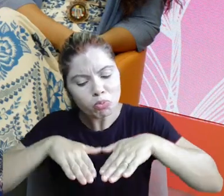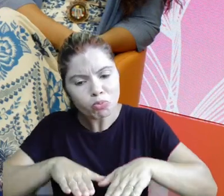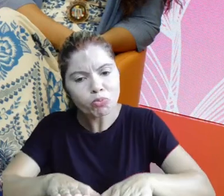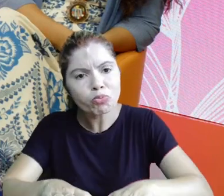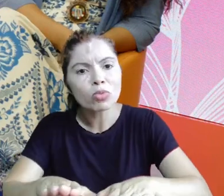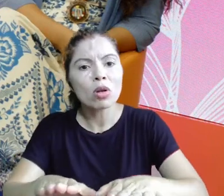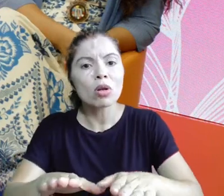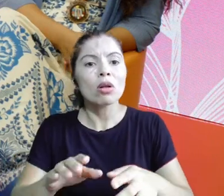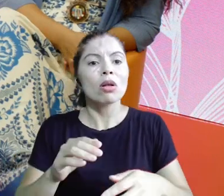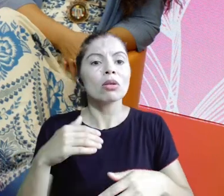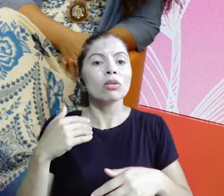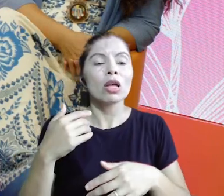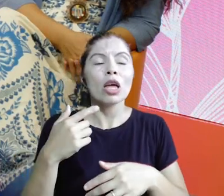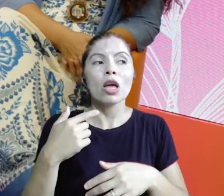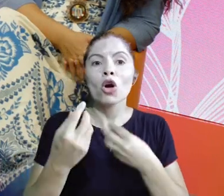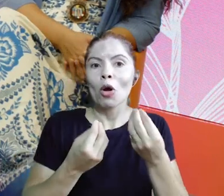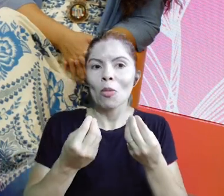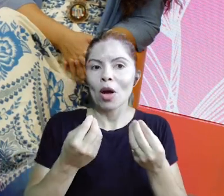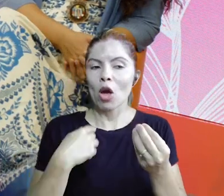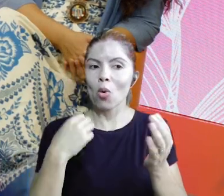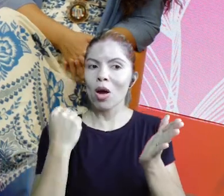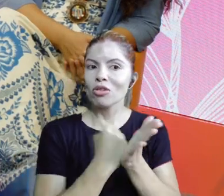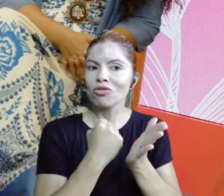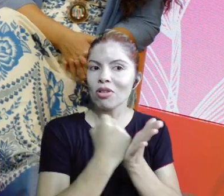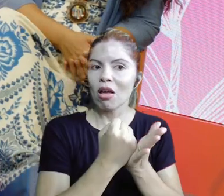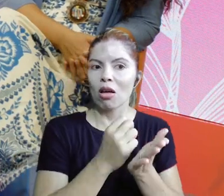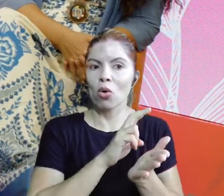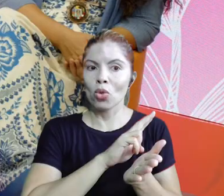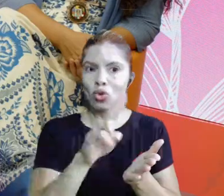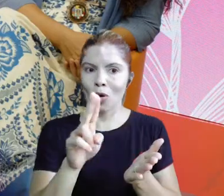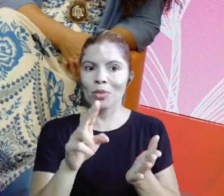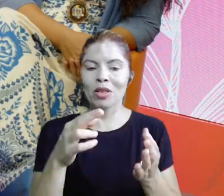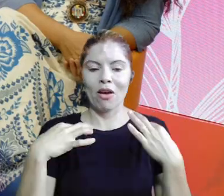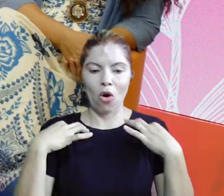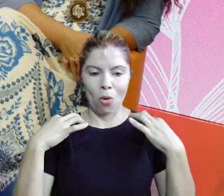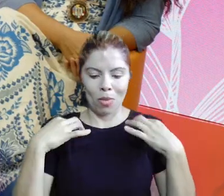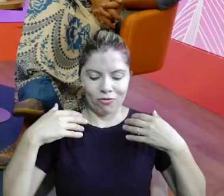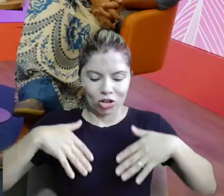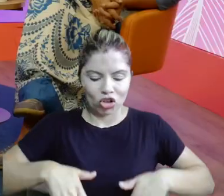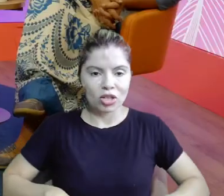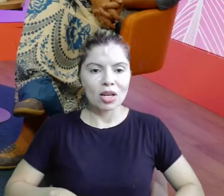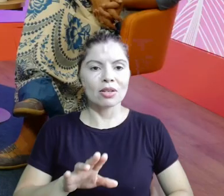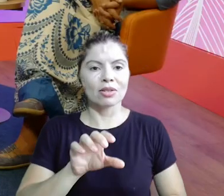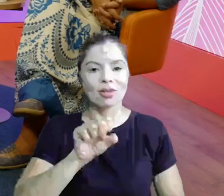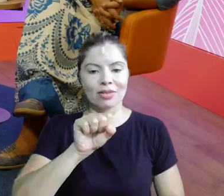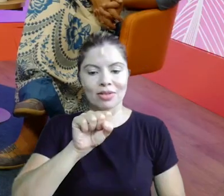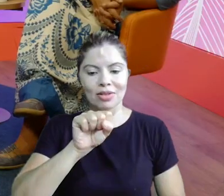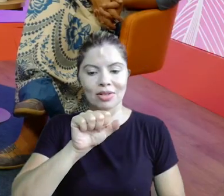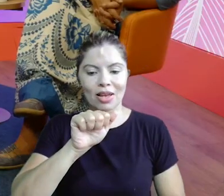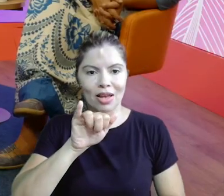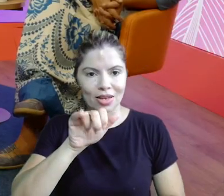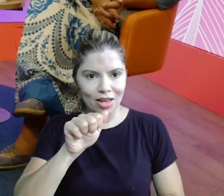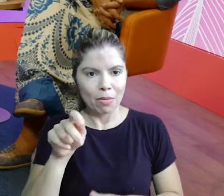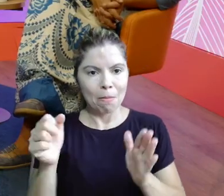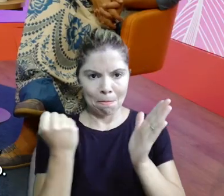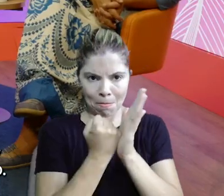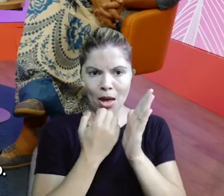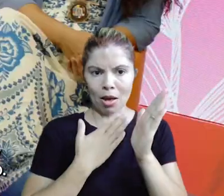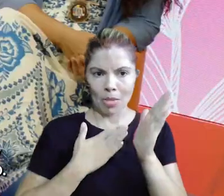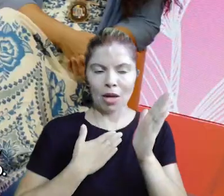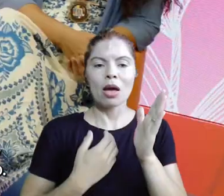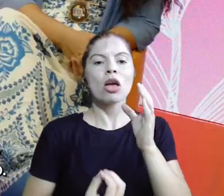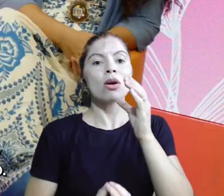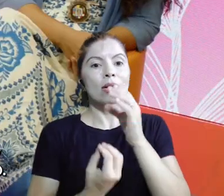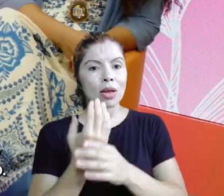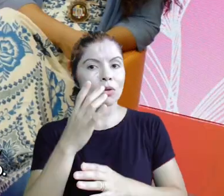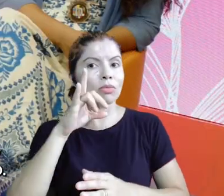nessa construção toda, o que eu fui fazendo? Eu registrei o nome da vestida de saia no ímpio. Ganhou experiência. Ganhei muita experiência. Eu